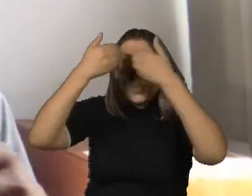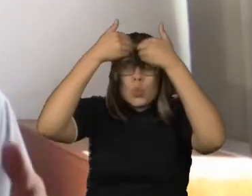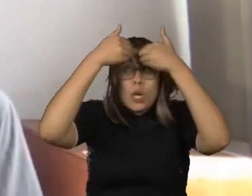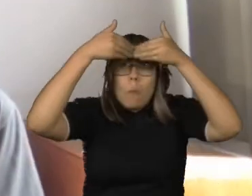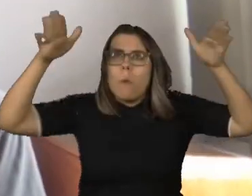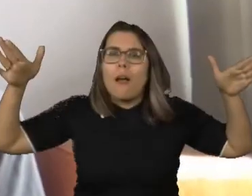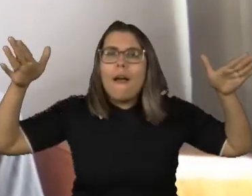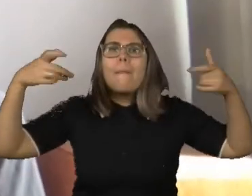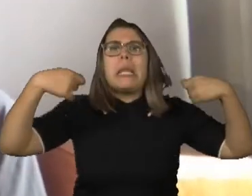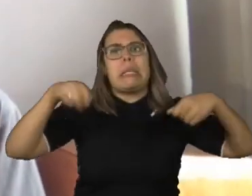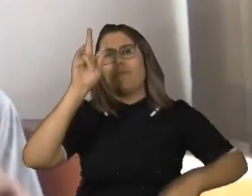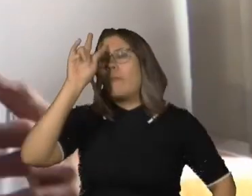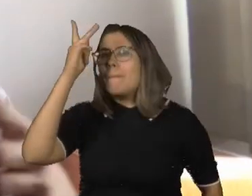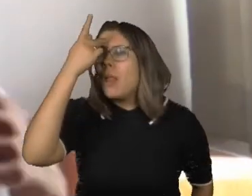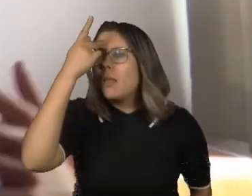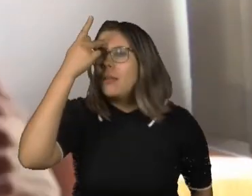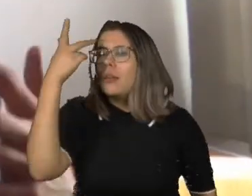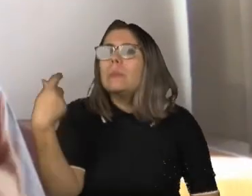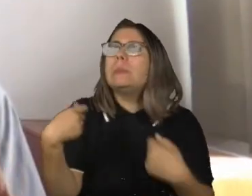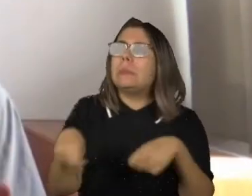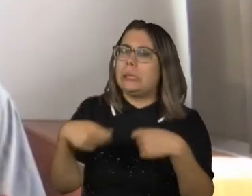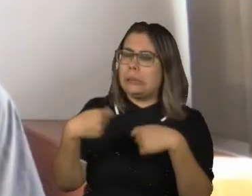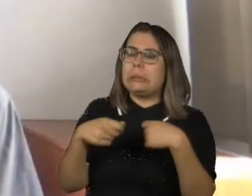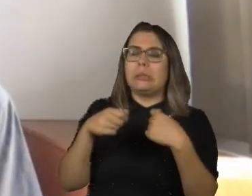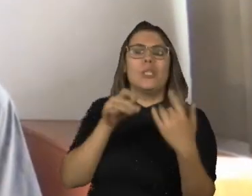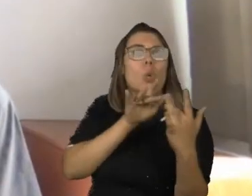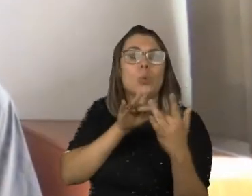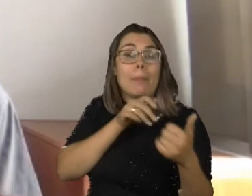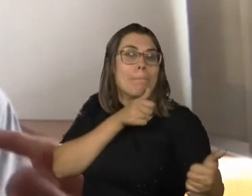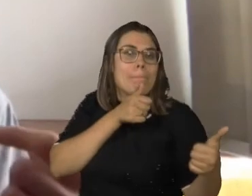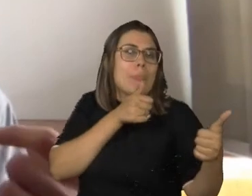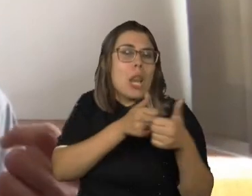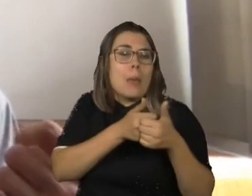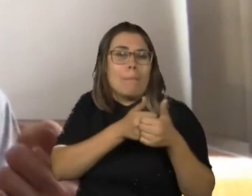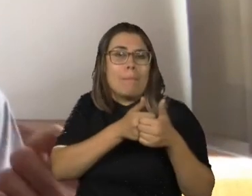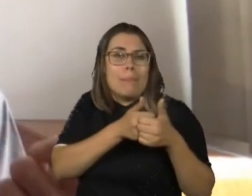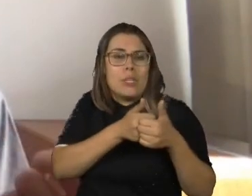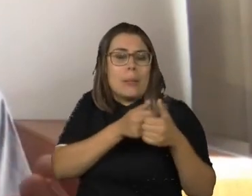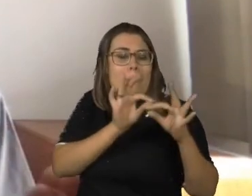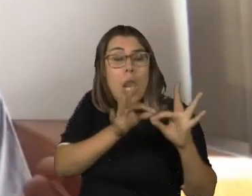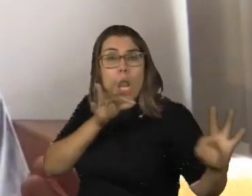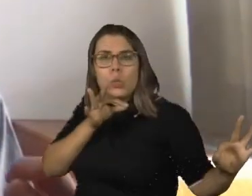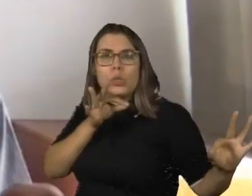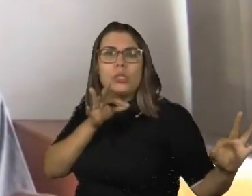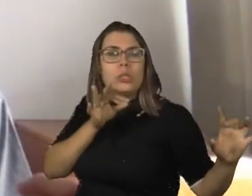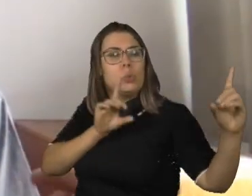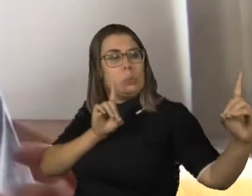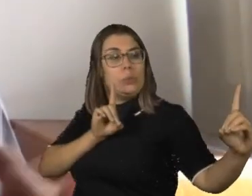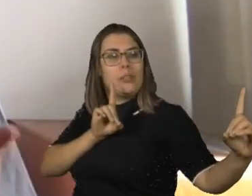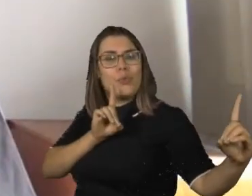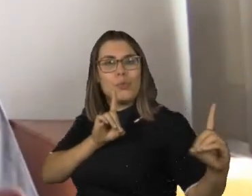falar para todos. Atingir quem está longe e trazer para perto. Não é mimimi. Nossas